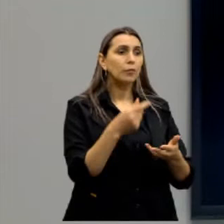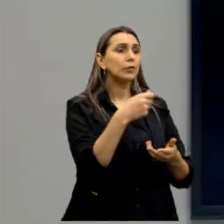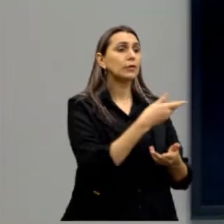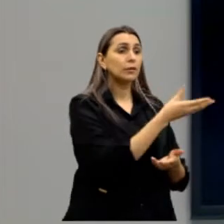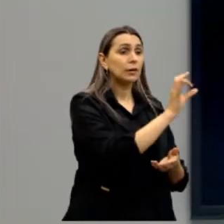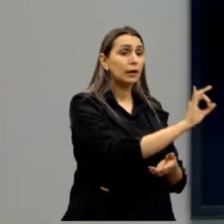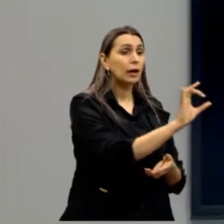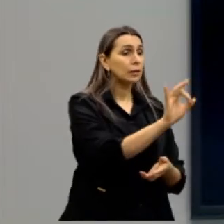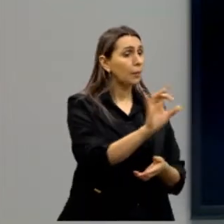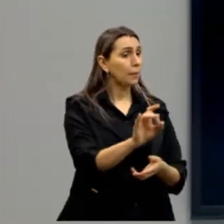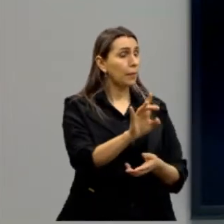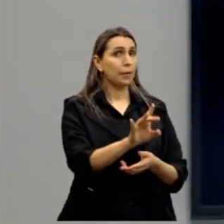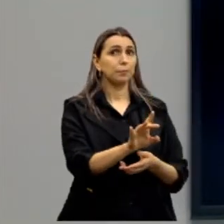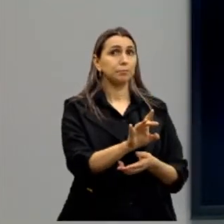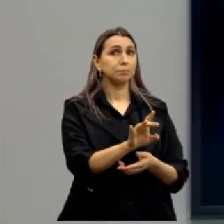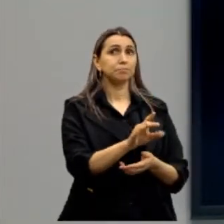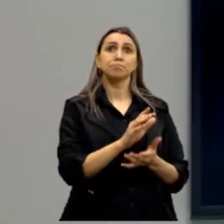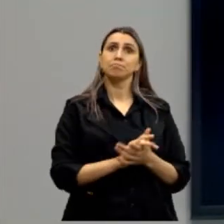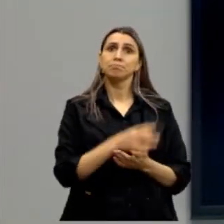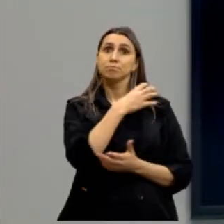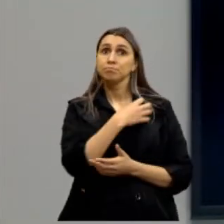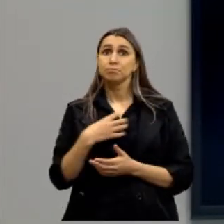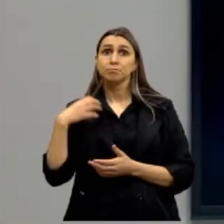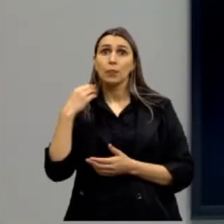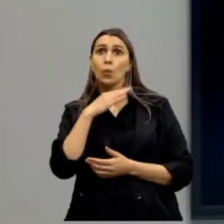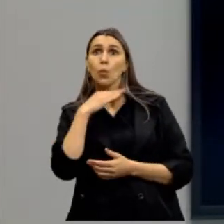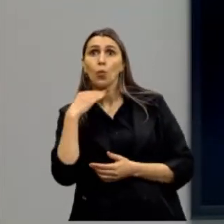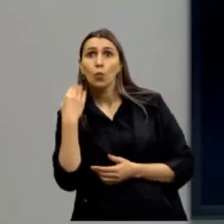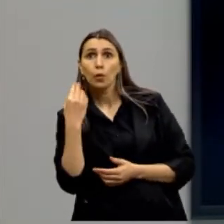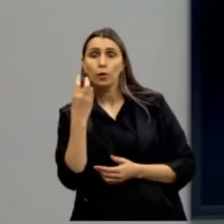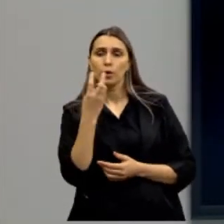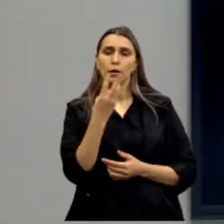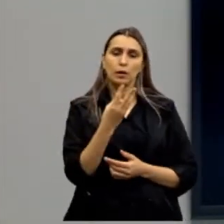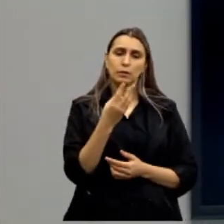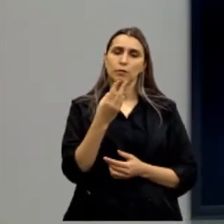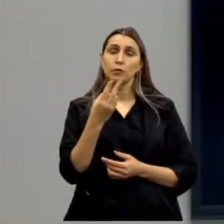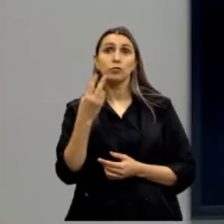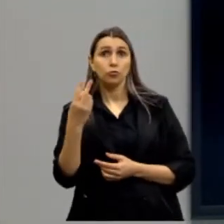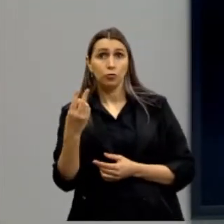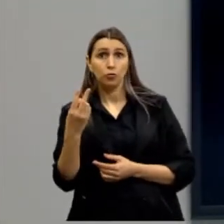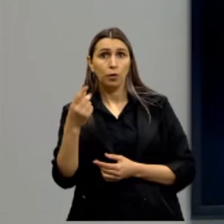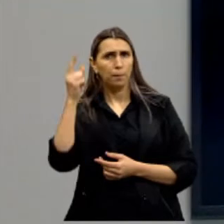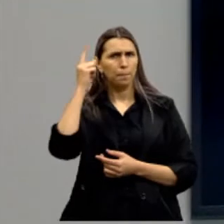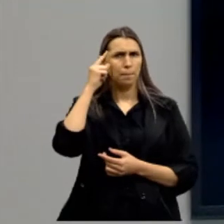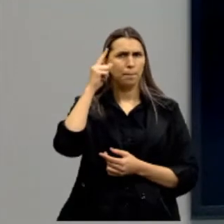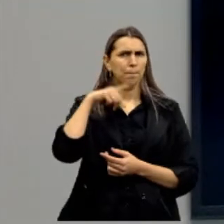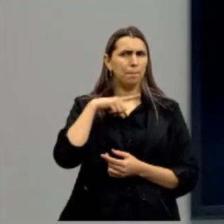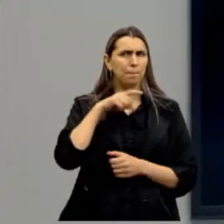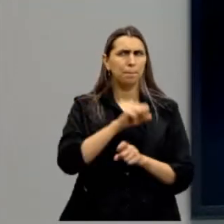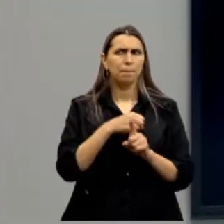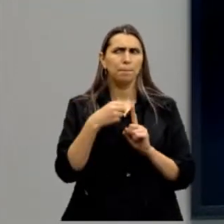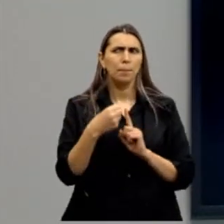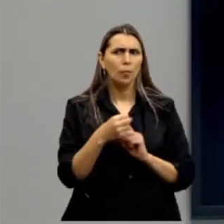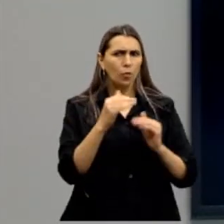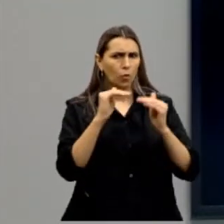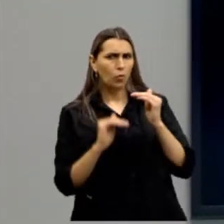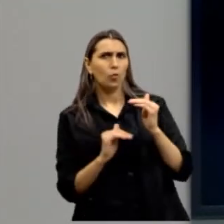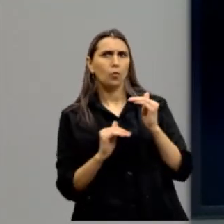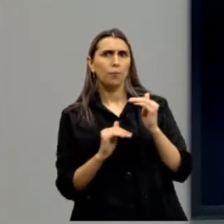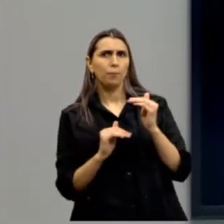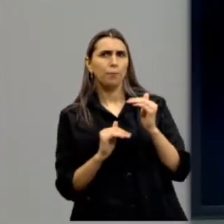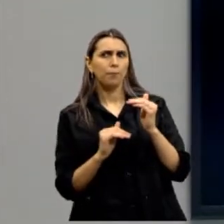daquelas pessoas. Galera, o tio Ari que morreu em 322, ele já pensa, bom, se temos uma sociedade desigual,